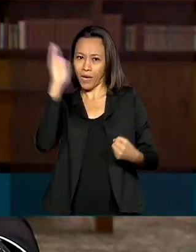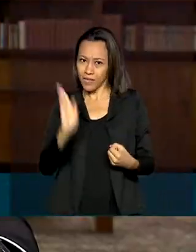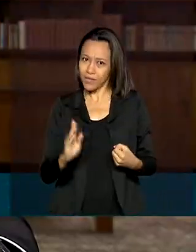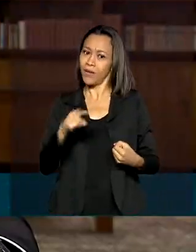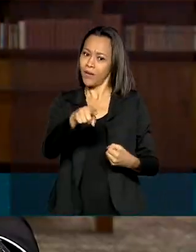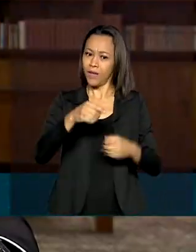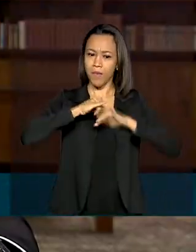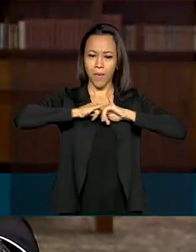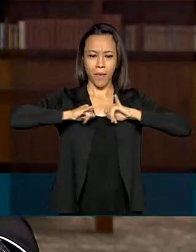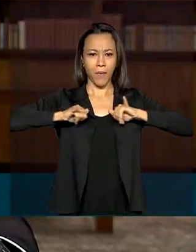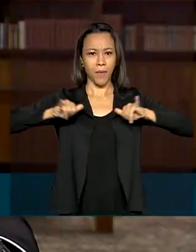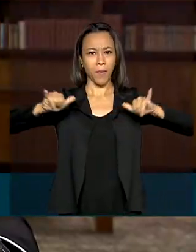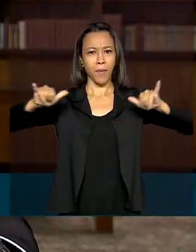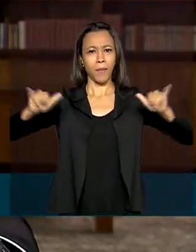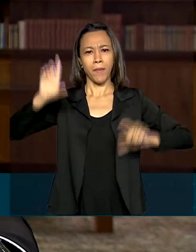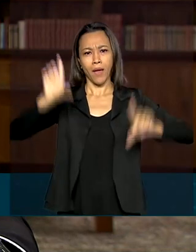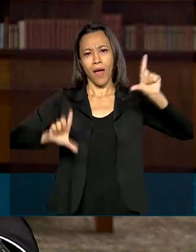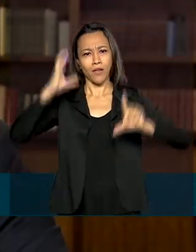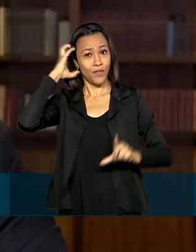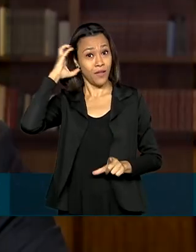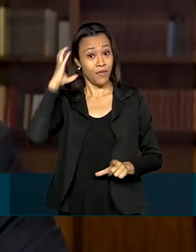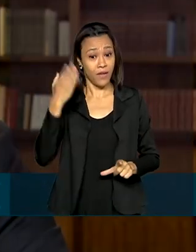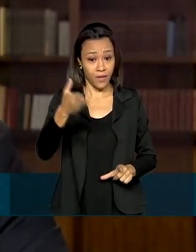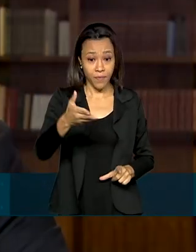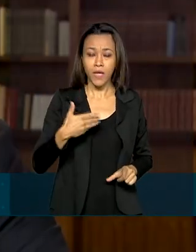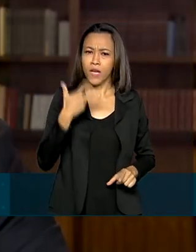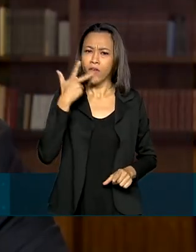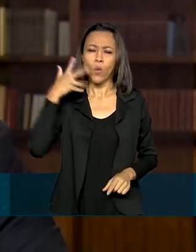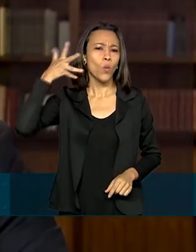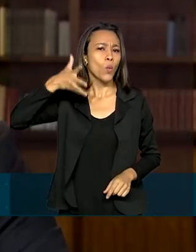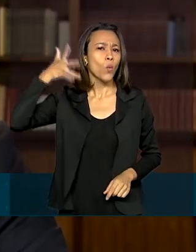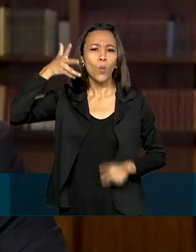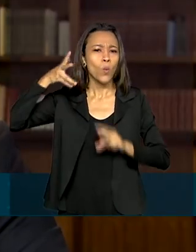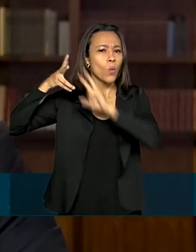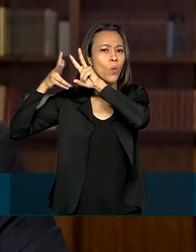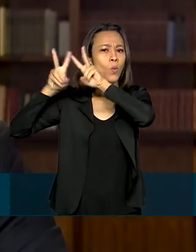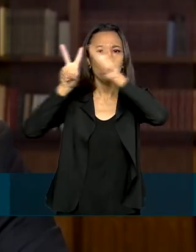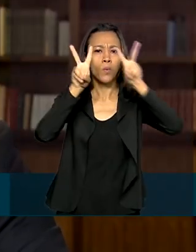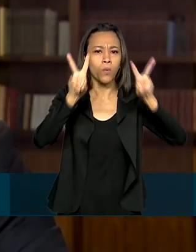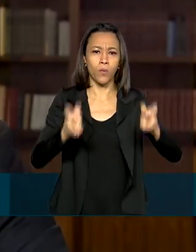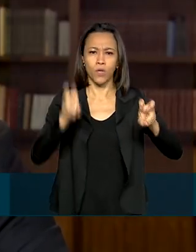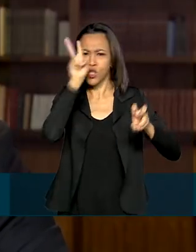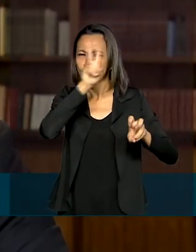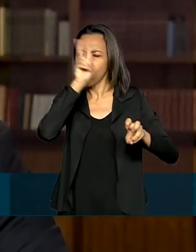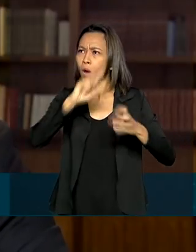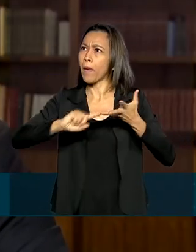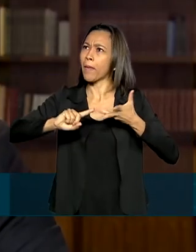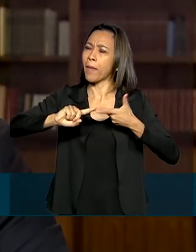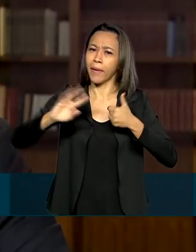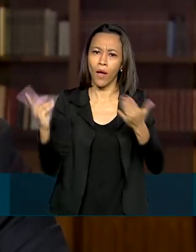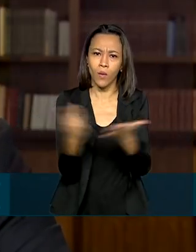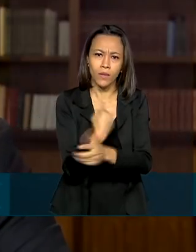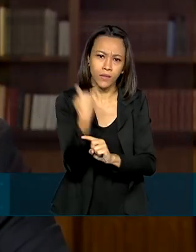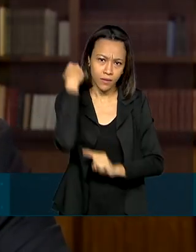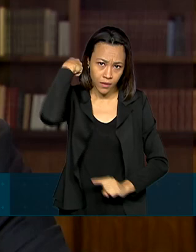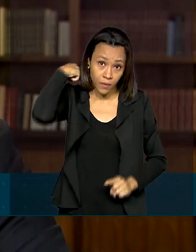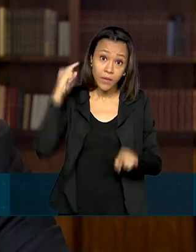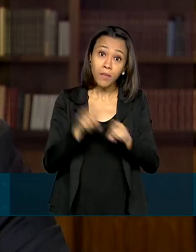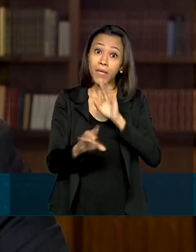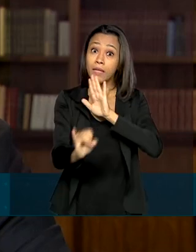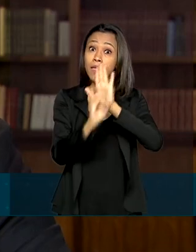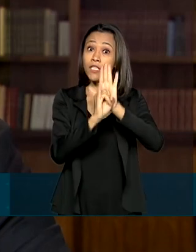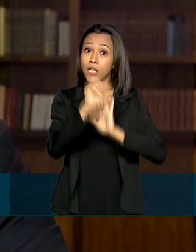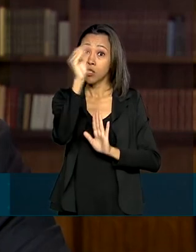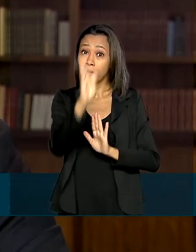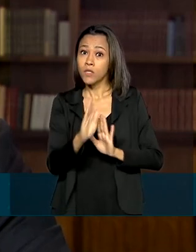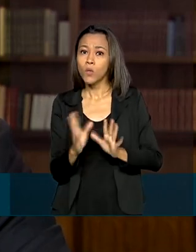pronunciamento em cadeia nacional de rádio e TV. No discurso, citou acontecimentos históricos e ressaltou como a identidade nacional foi